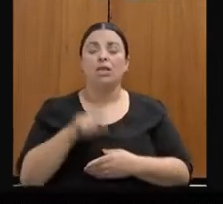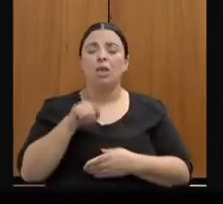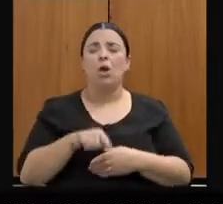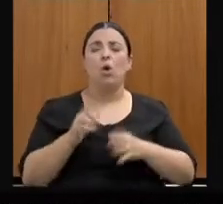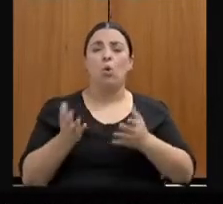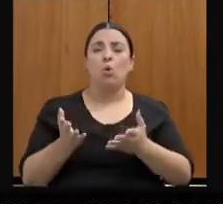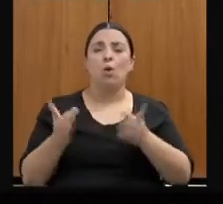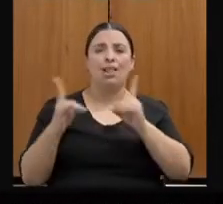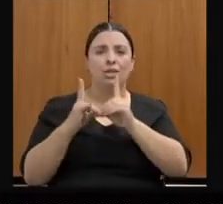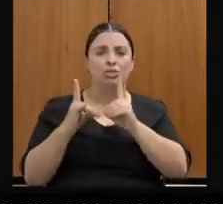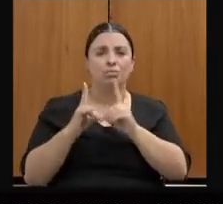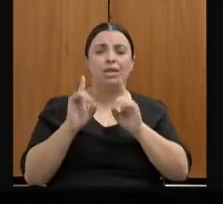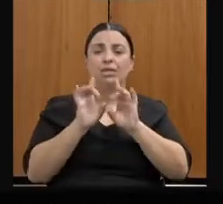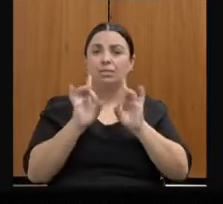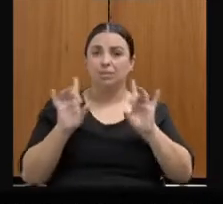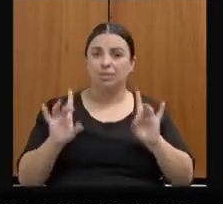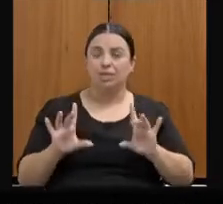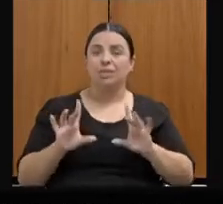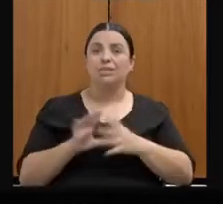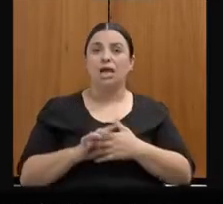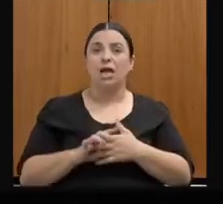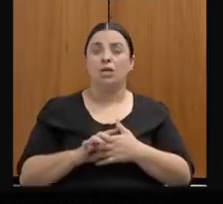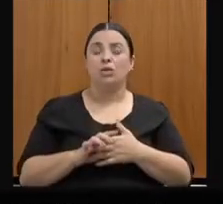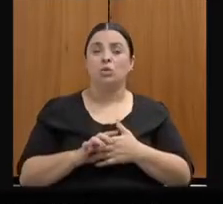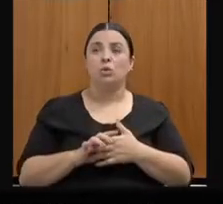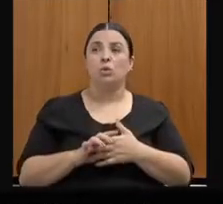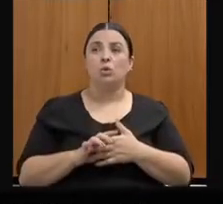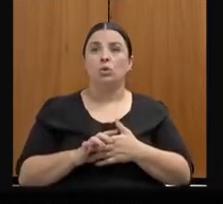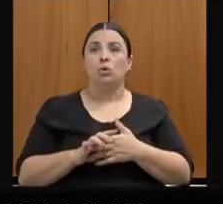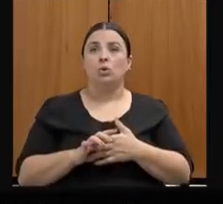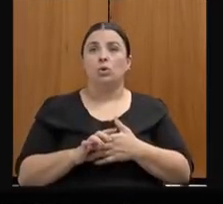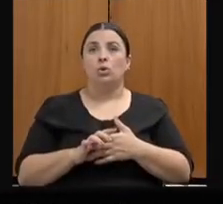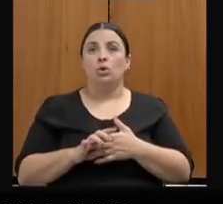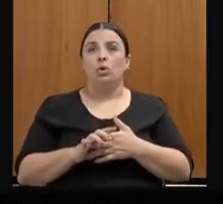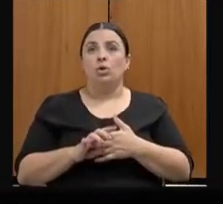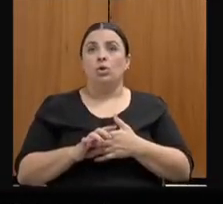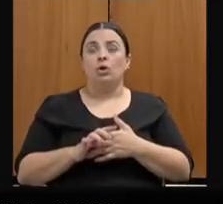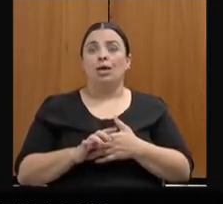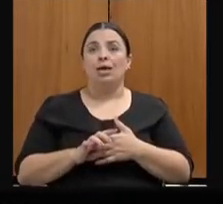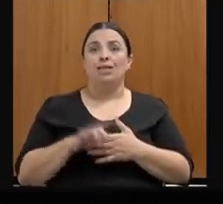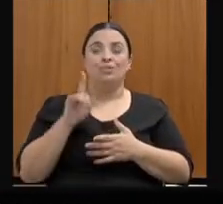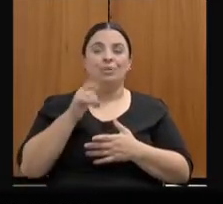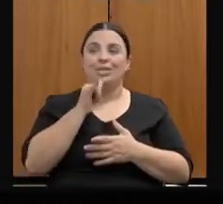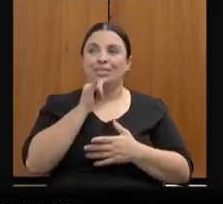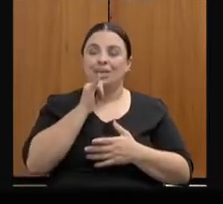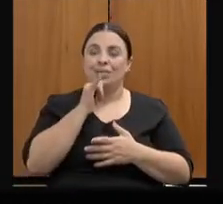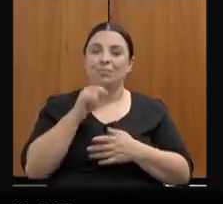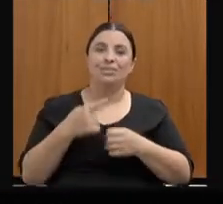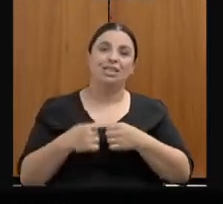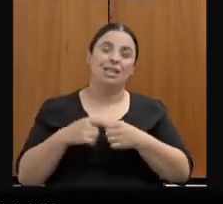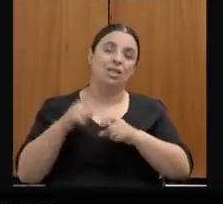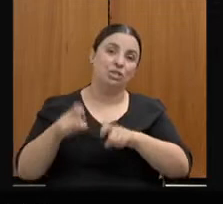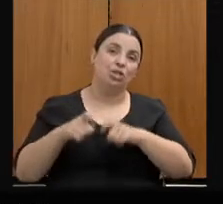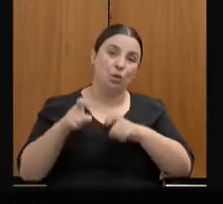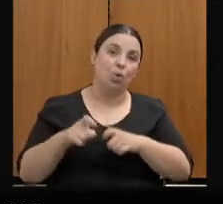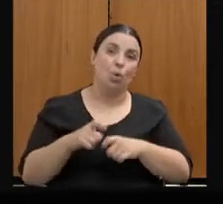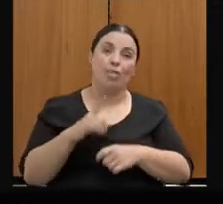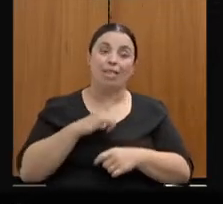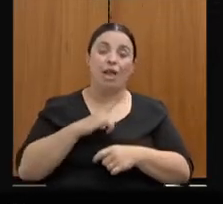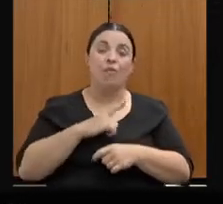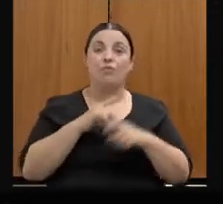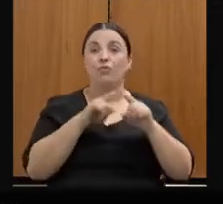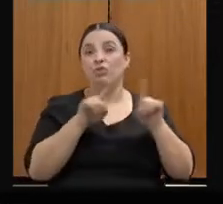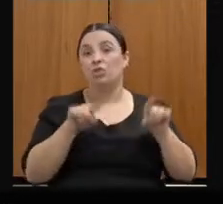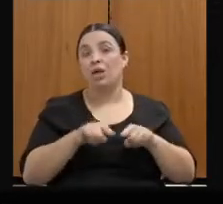talvez, que a gente tenha um número, talvez no interior, um número grande de servidores. A gente precisa que aqueles servidores que a gente tem nas unidades,